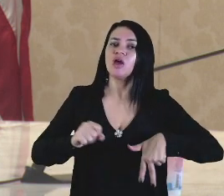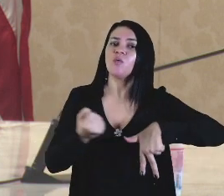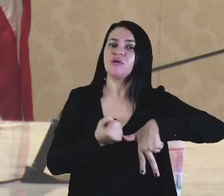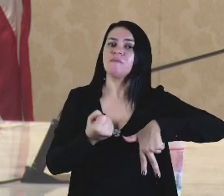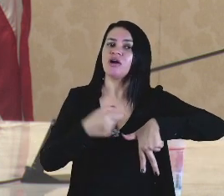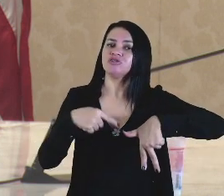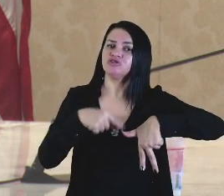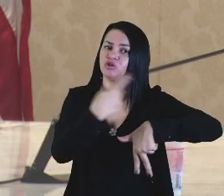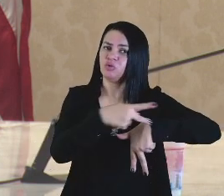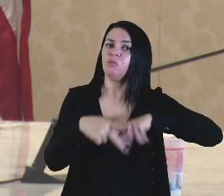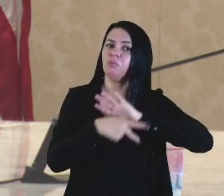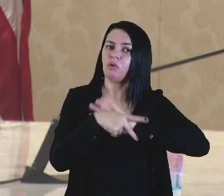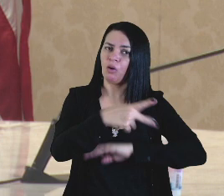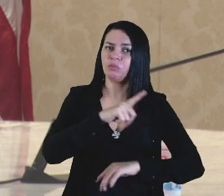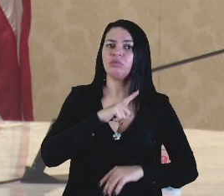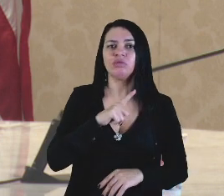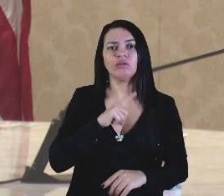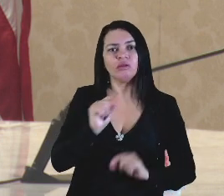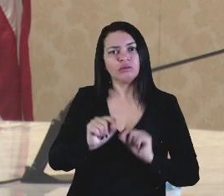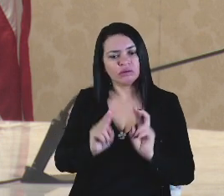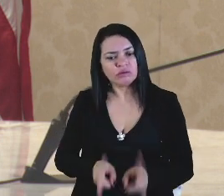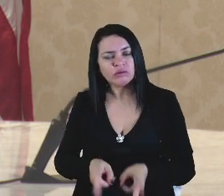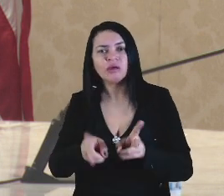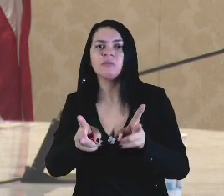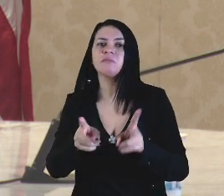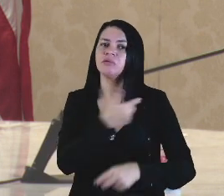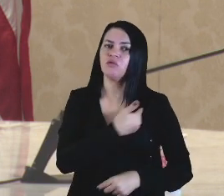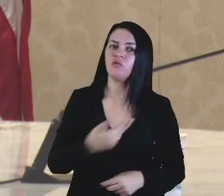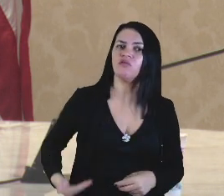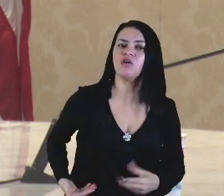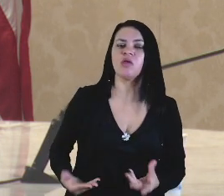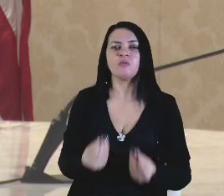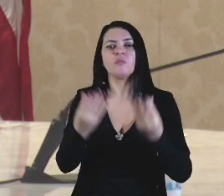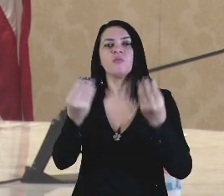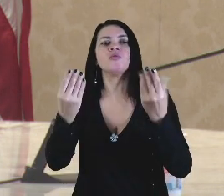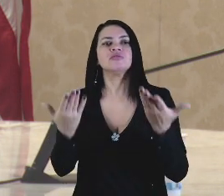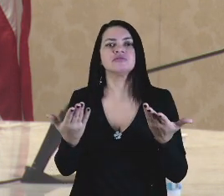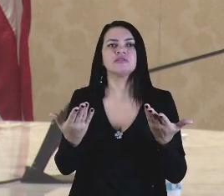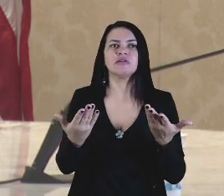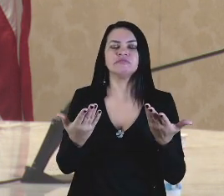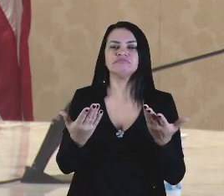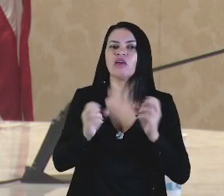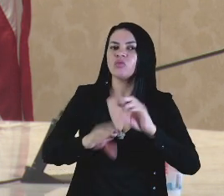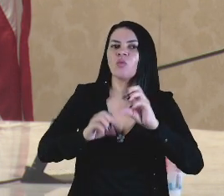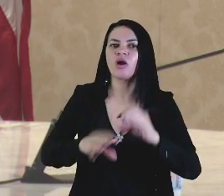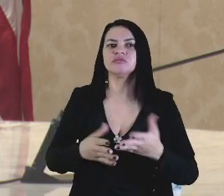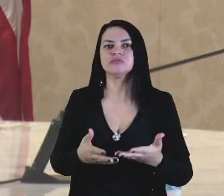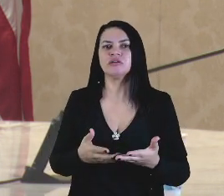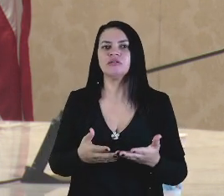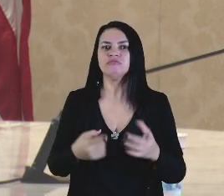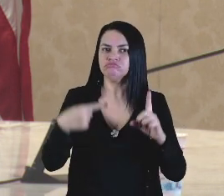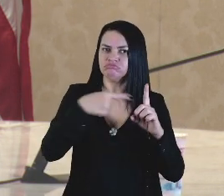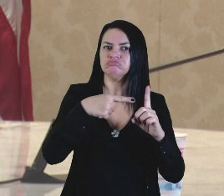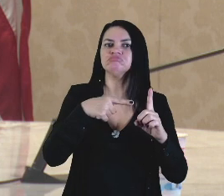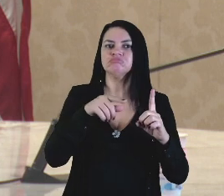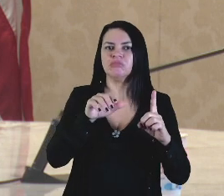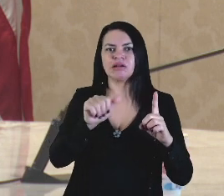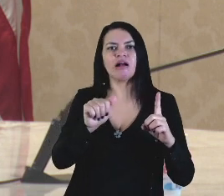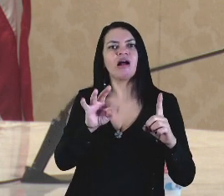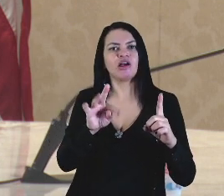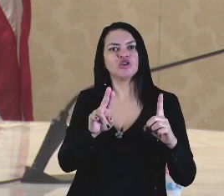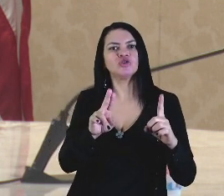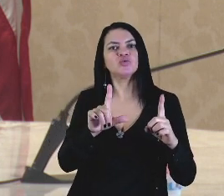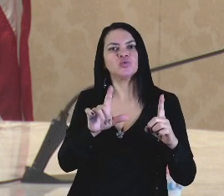junto à nossa equipe de governo. Sempre com muita educação, com muito senso de